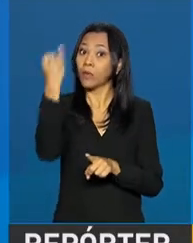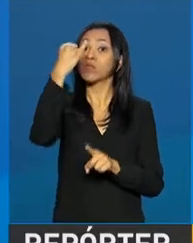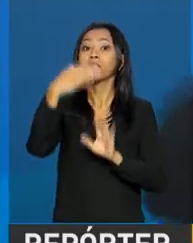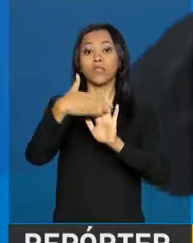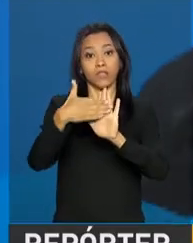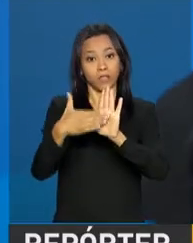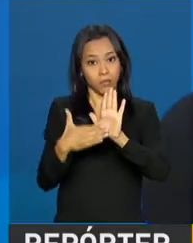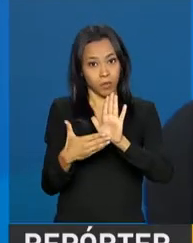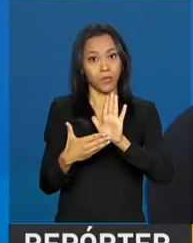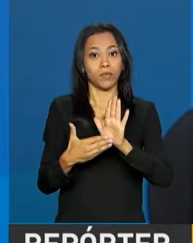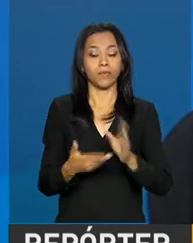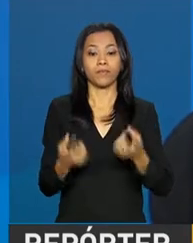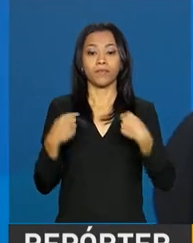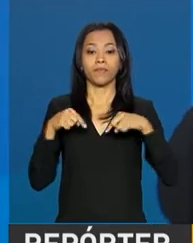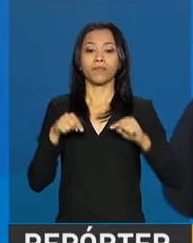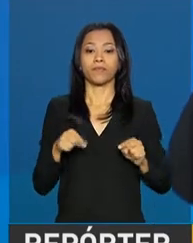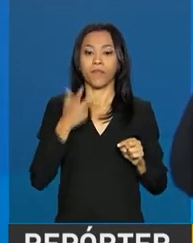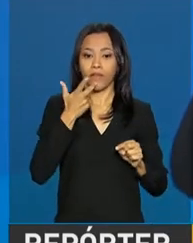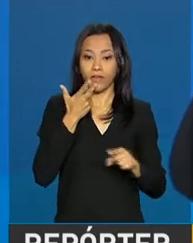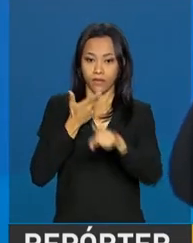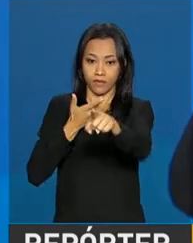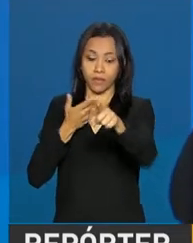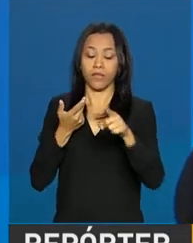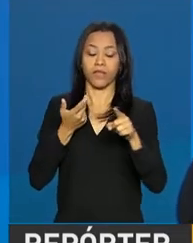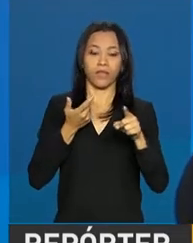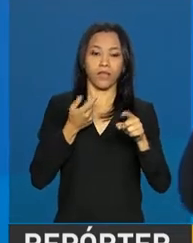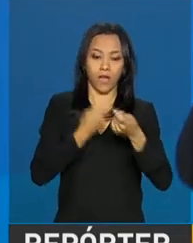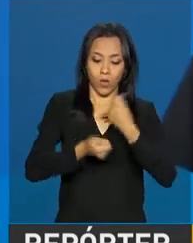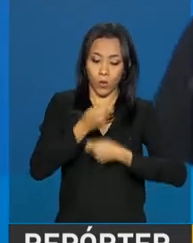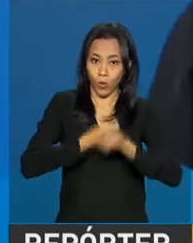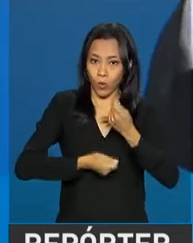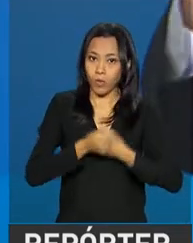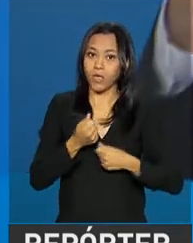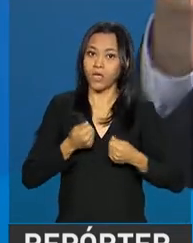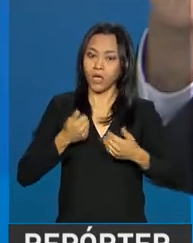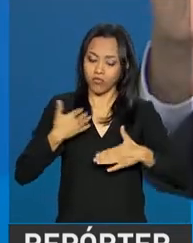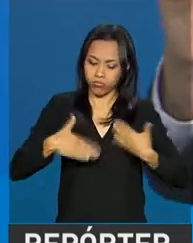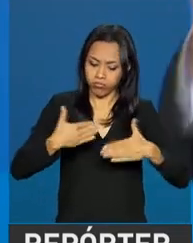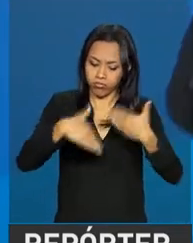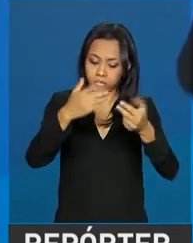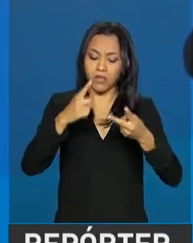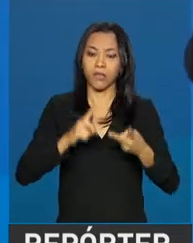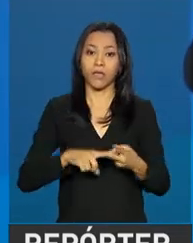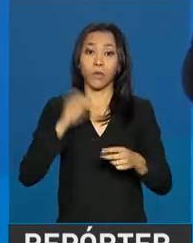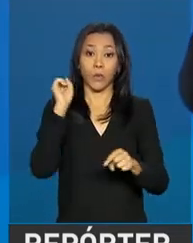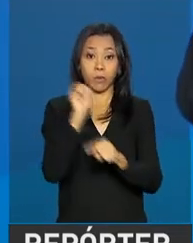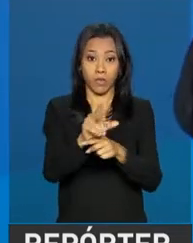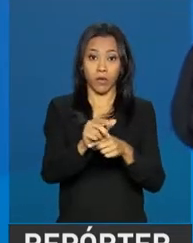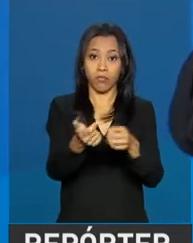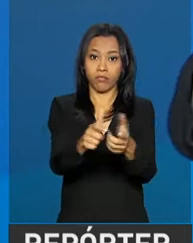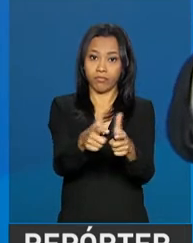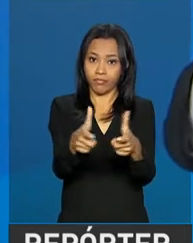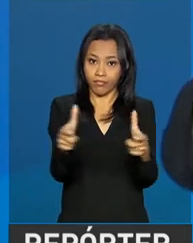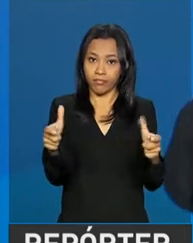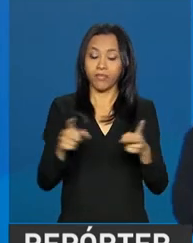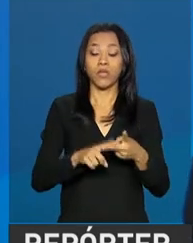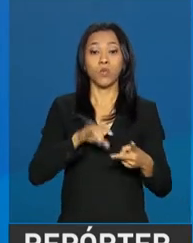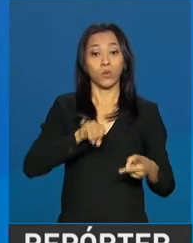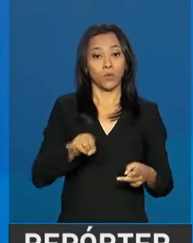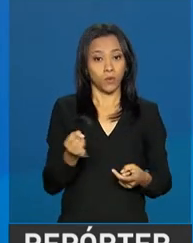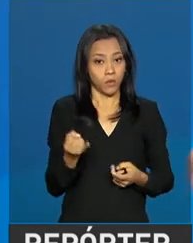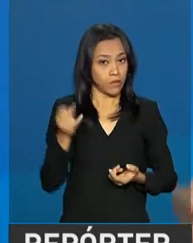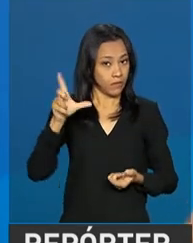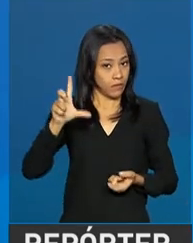virtuoso. A economia cresce, o emprego aumenta, os juros caem,